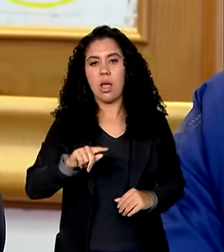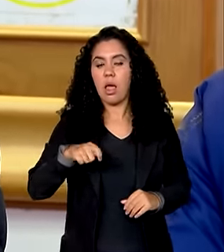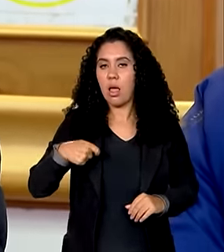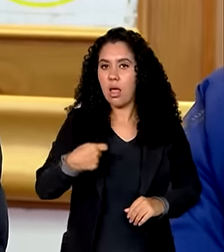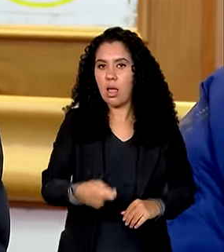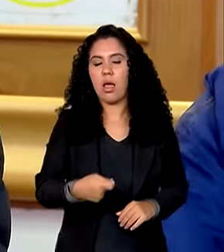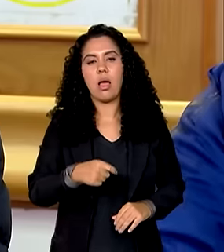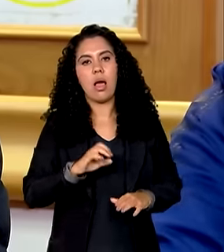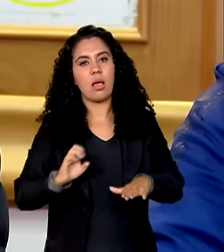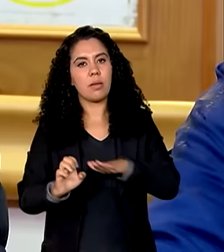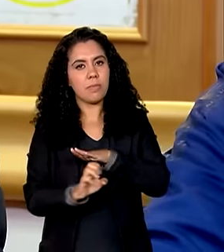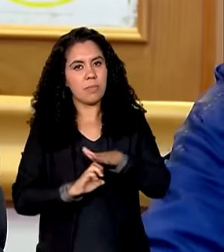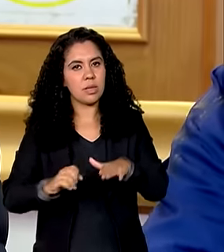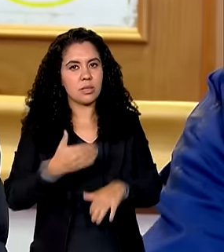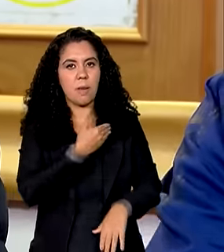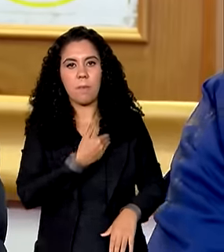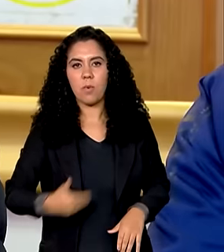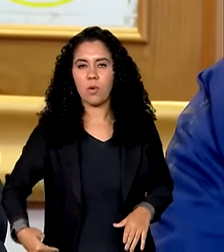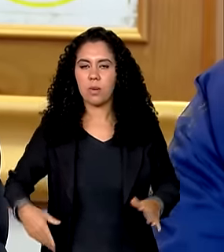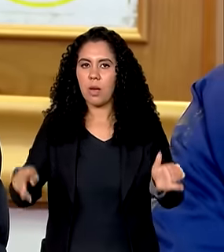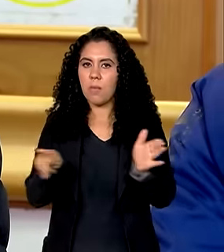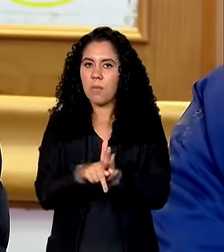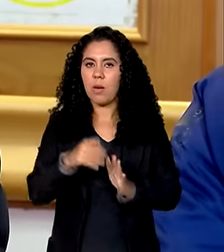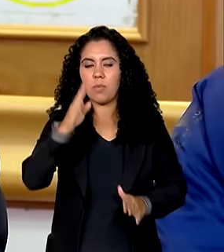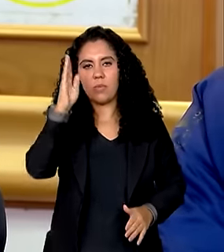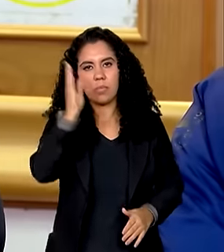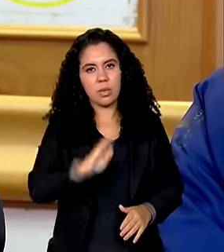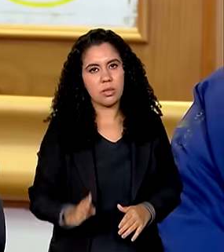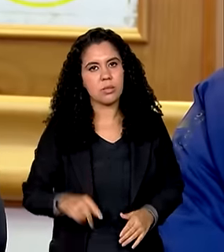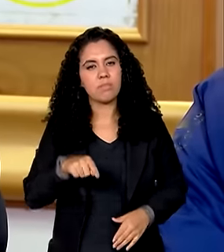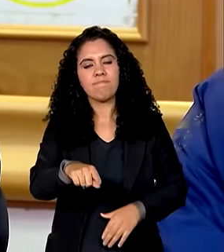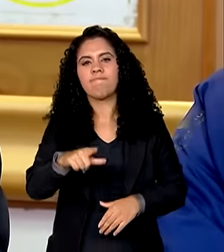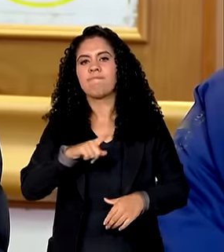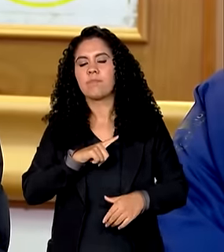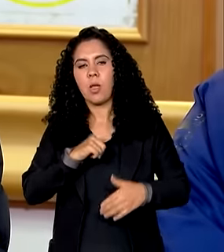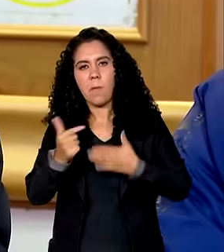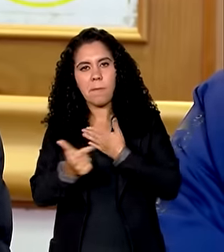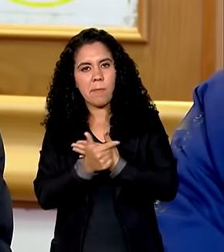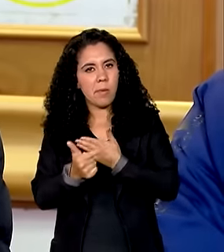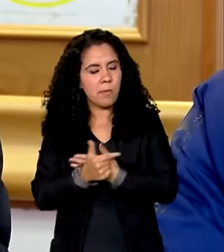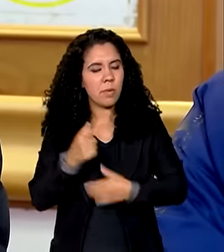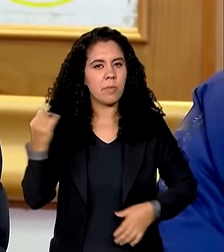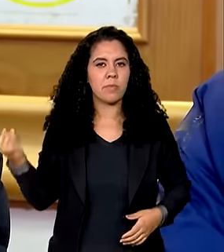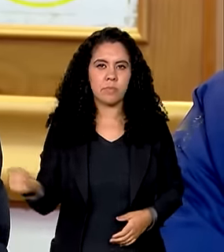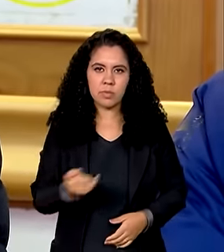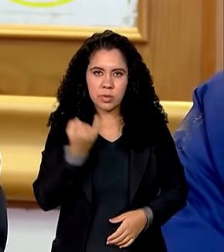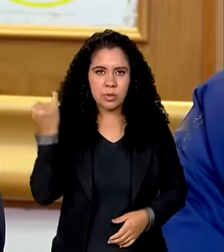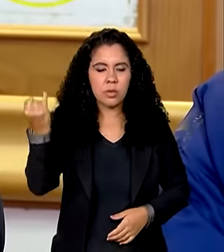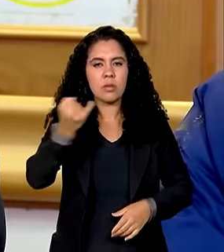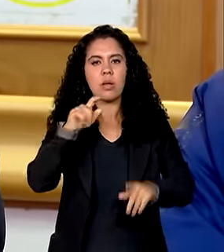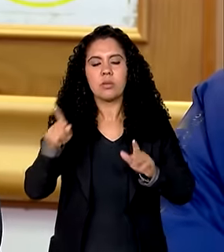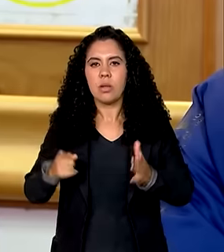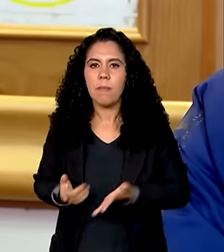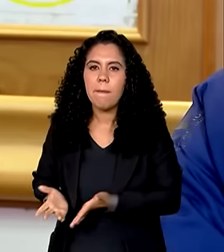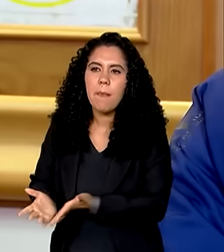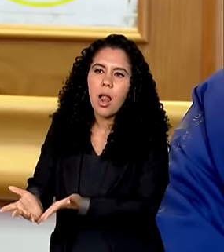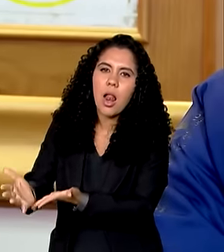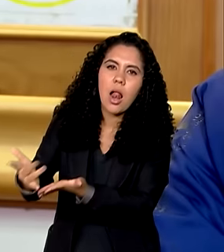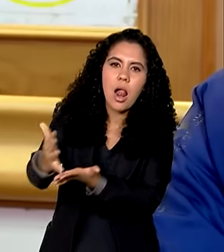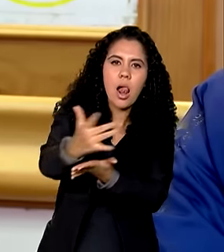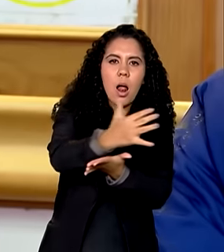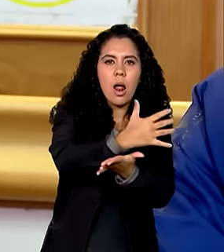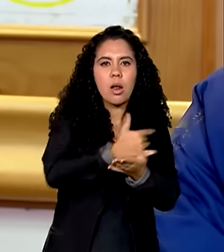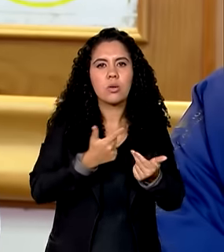Brasil com maior capilaridade tem tido um papel muito importante justamente nessa arrecadação de